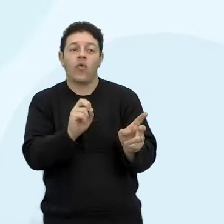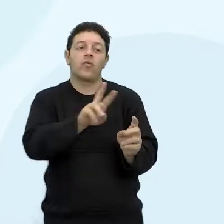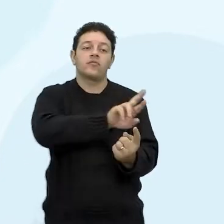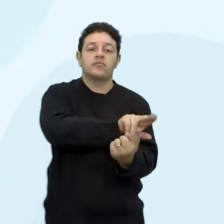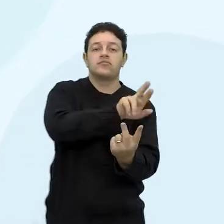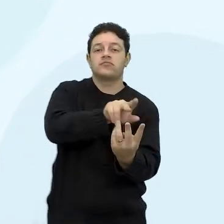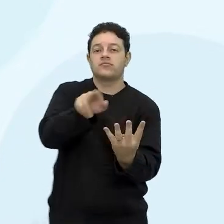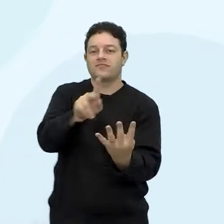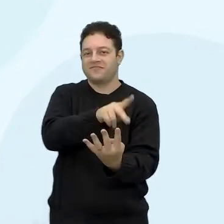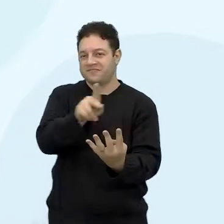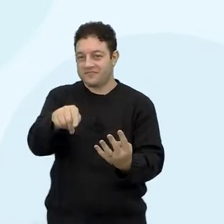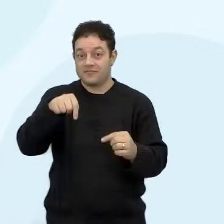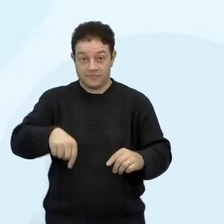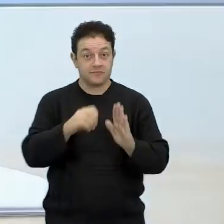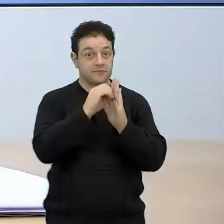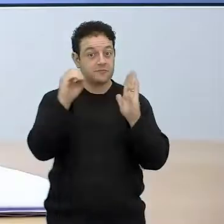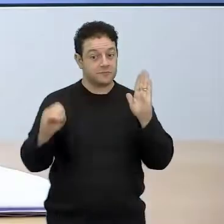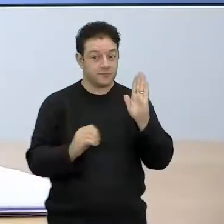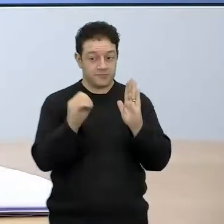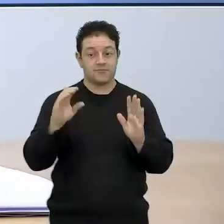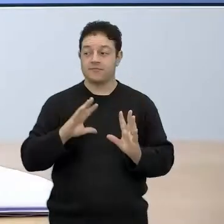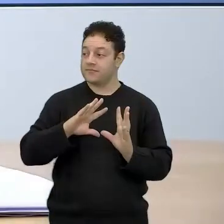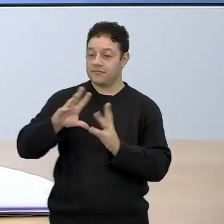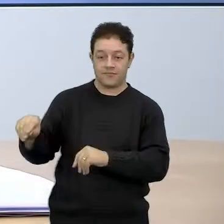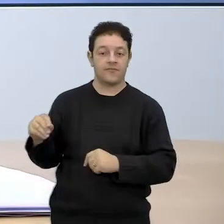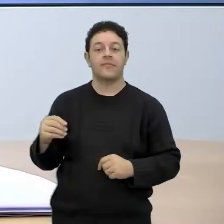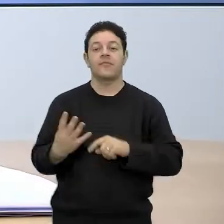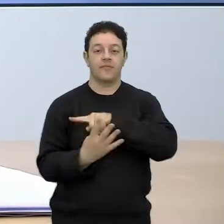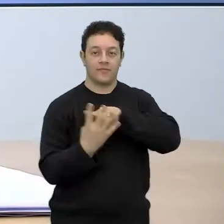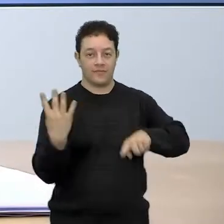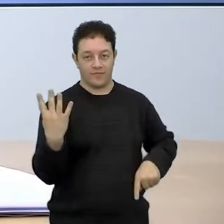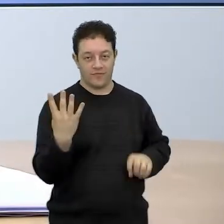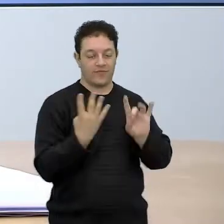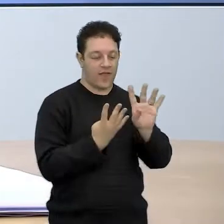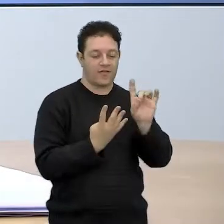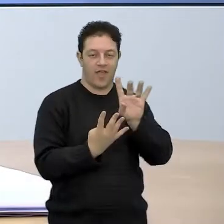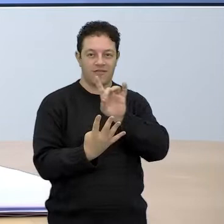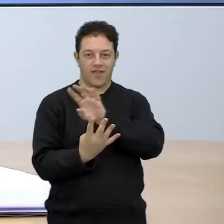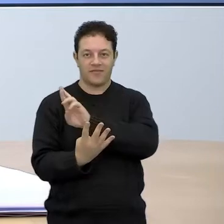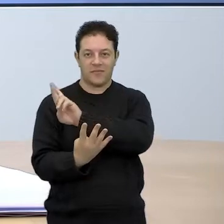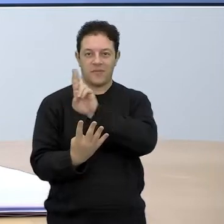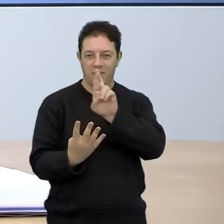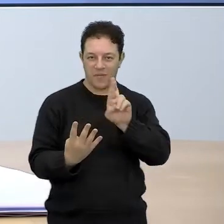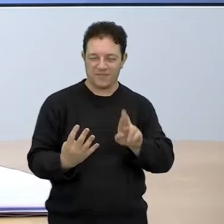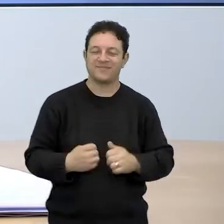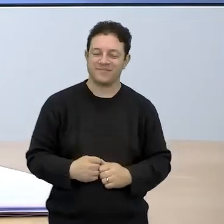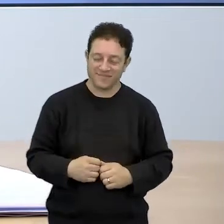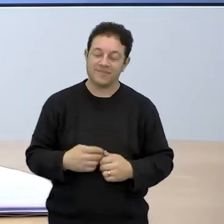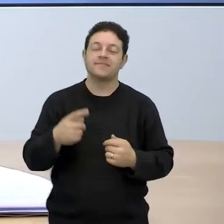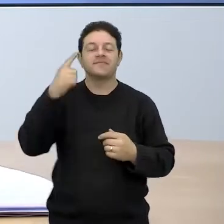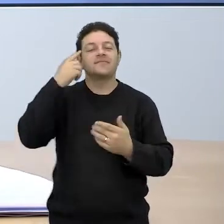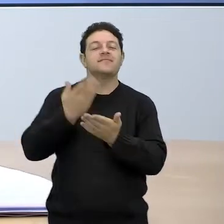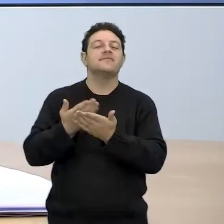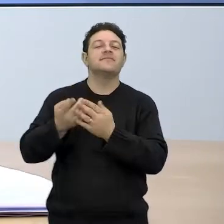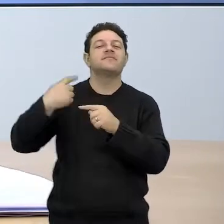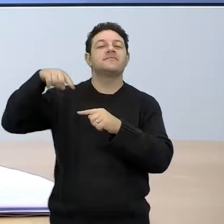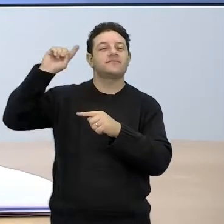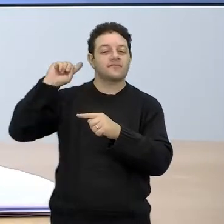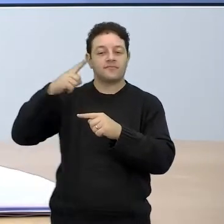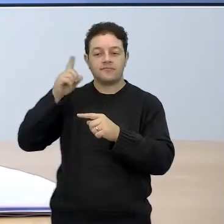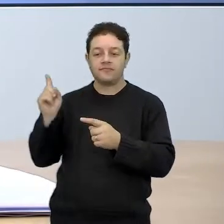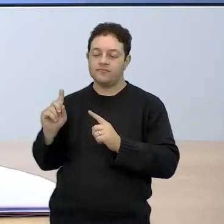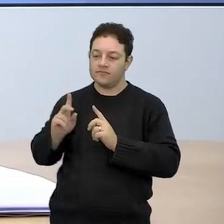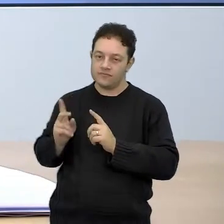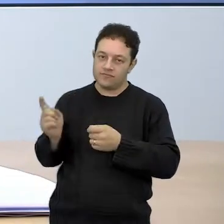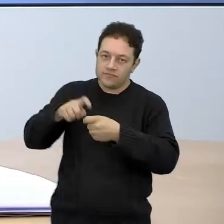diferentes. No Centro de Mídias somos todos professores diferentes. Então retomando aí a aula passada, nós falamos de